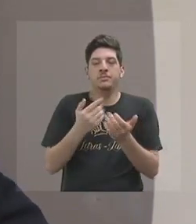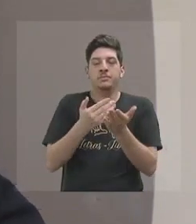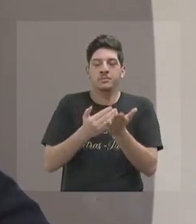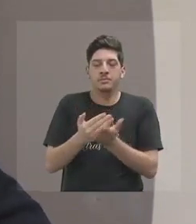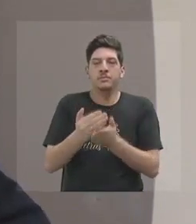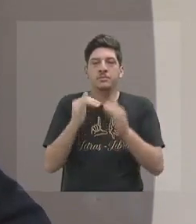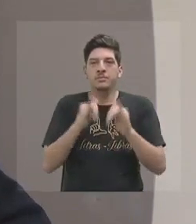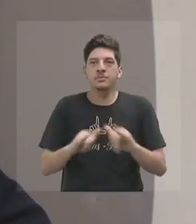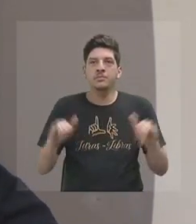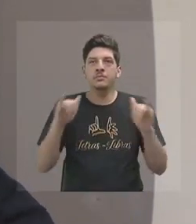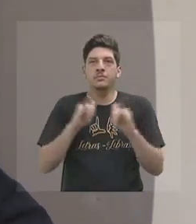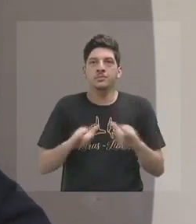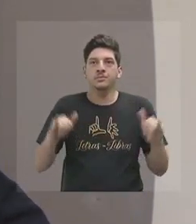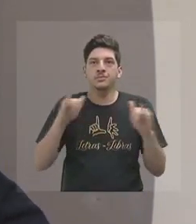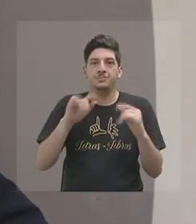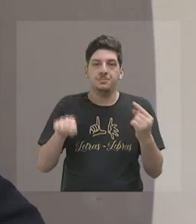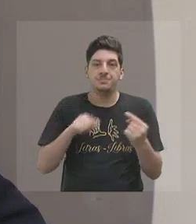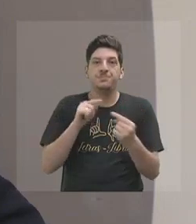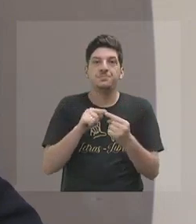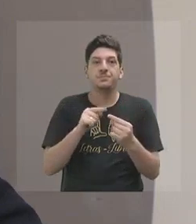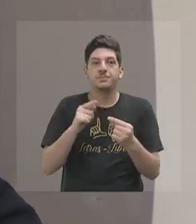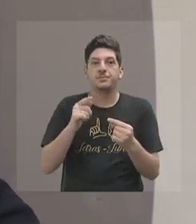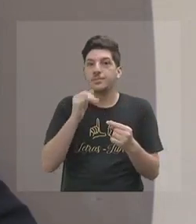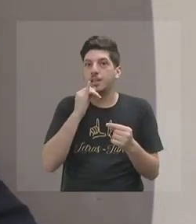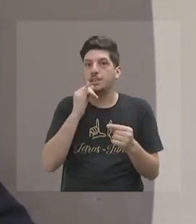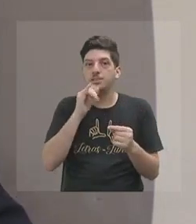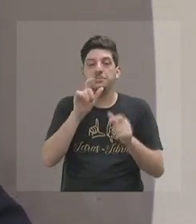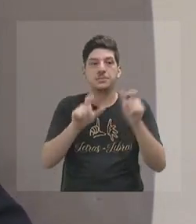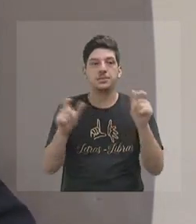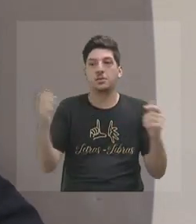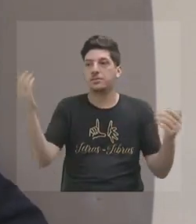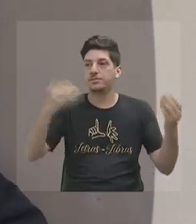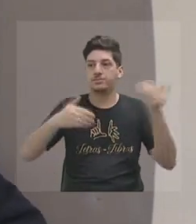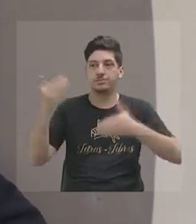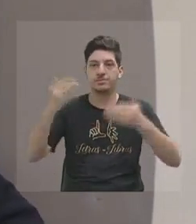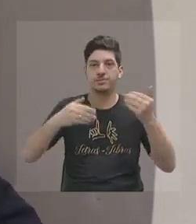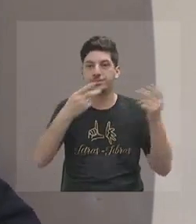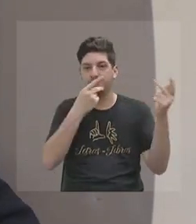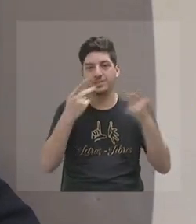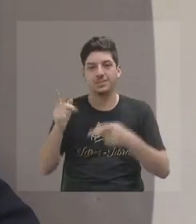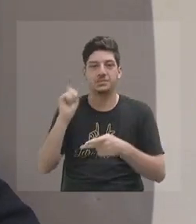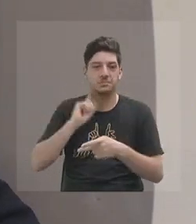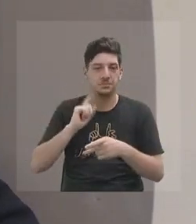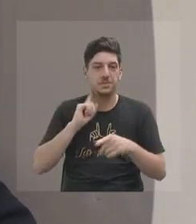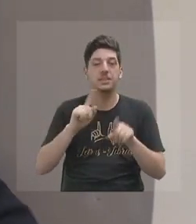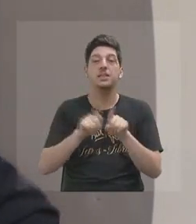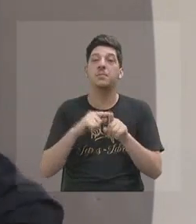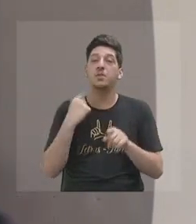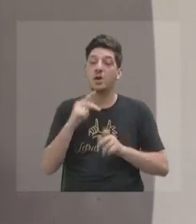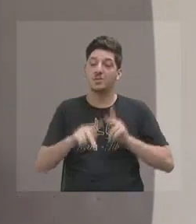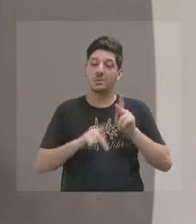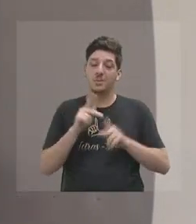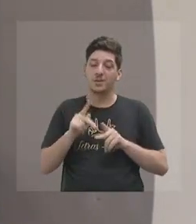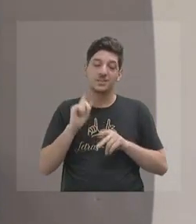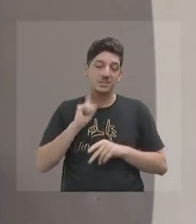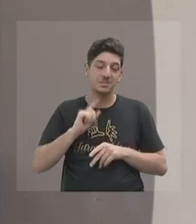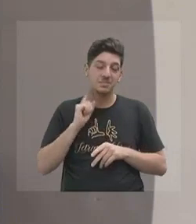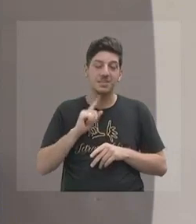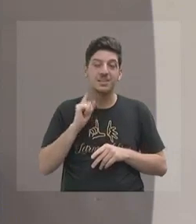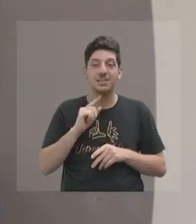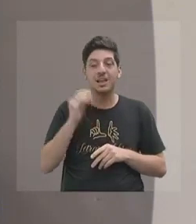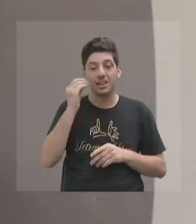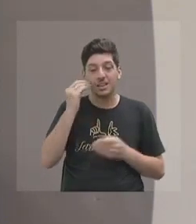uma campanha para estimular todo mundo que visitar Minas Gerais, inclusive nós, mineiros, que façamos a